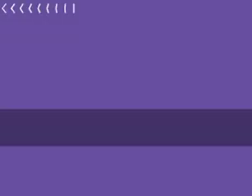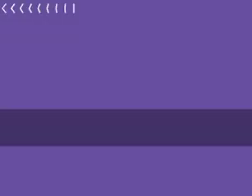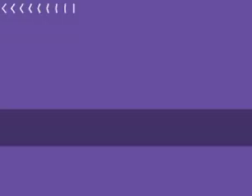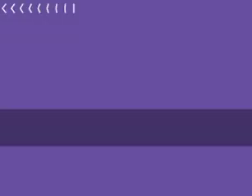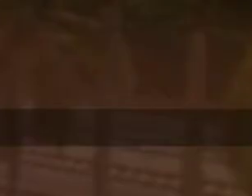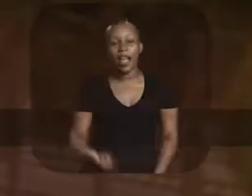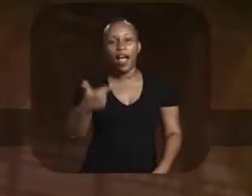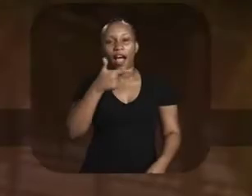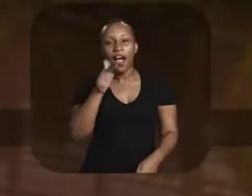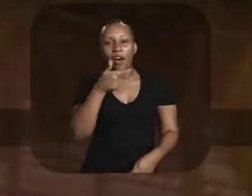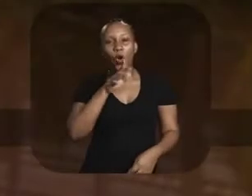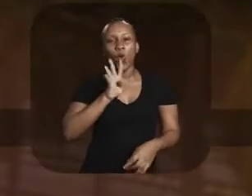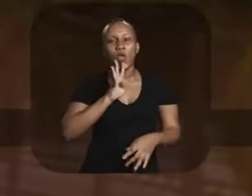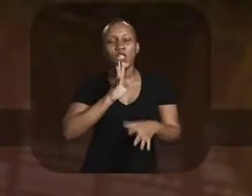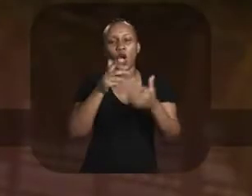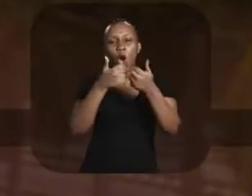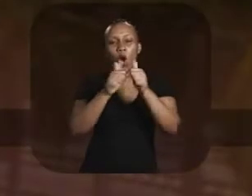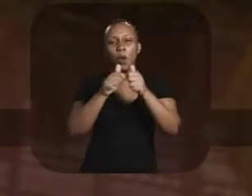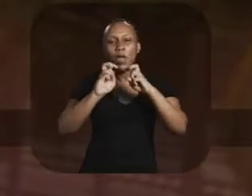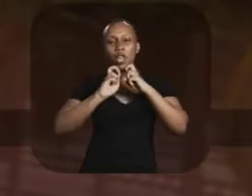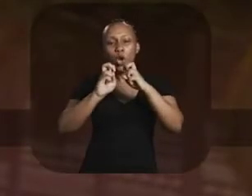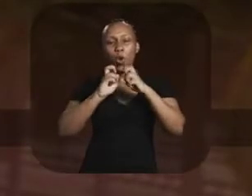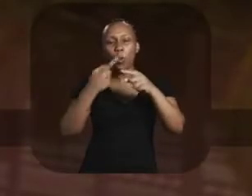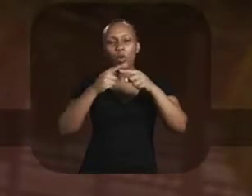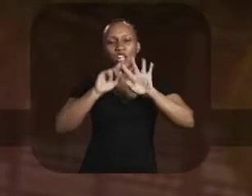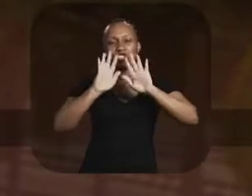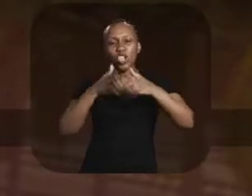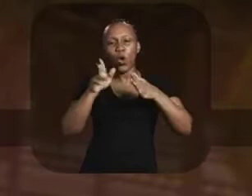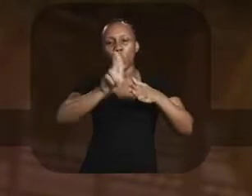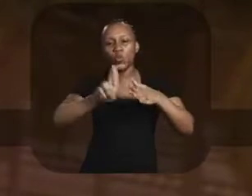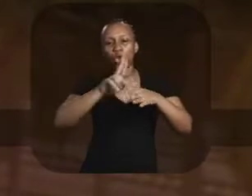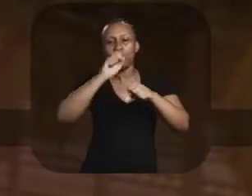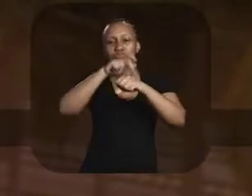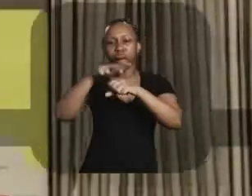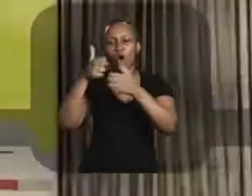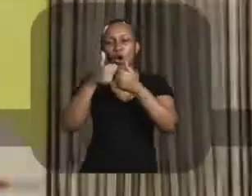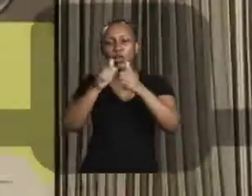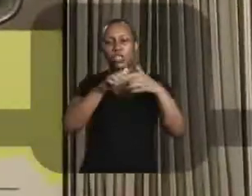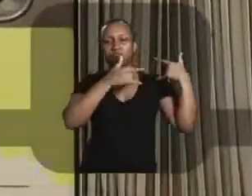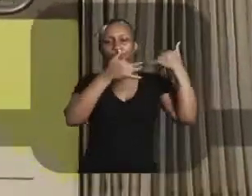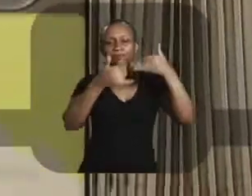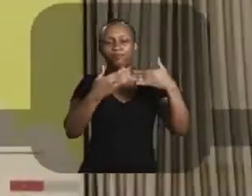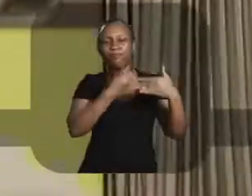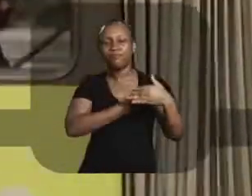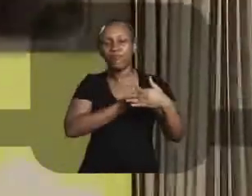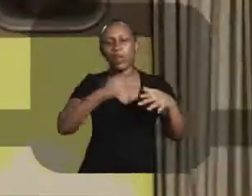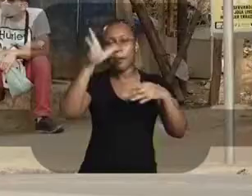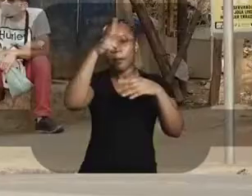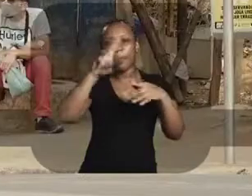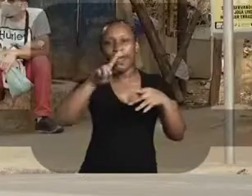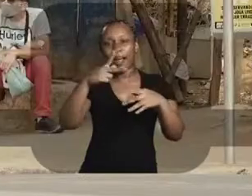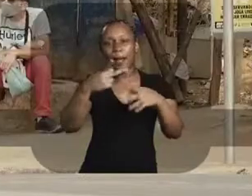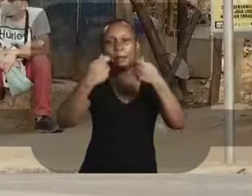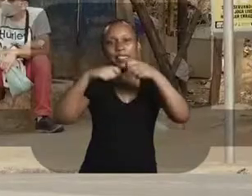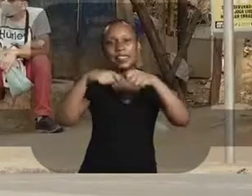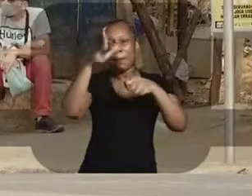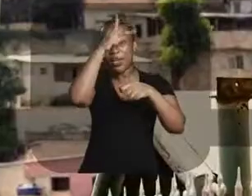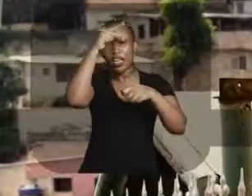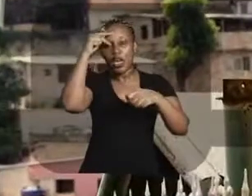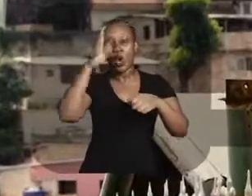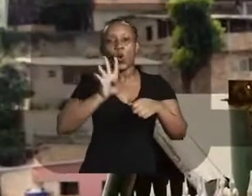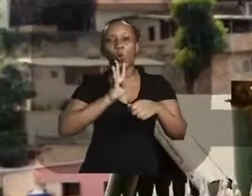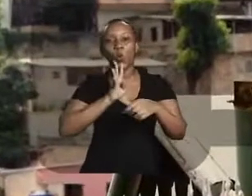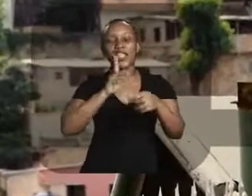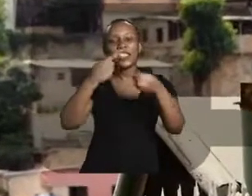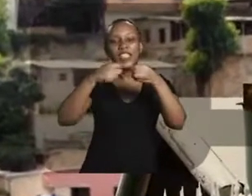BH. A Áurea conhece o transporte público em BH porque andou de ônibus a maior parte da sua vida. BH precisa de uma prefeita que